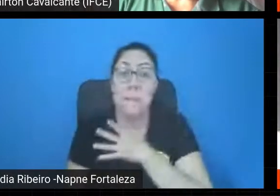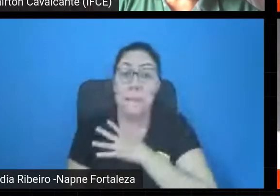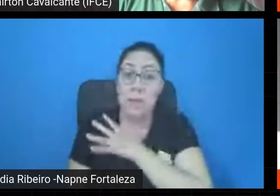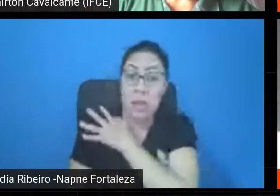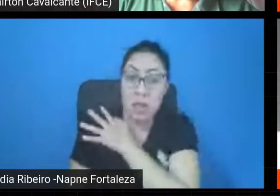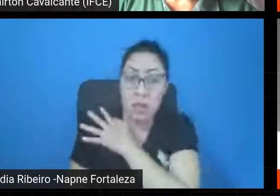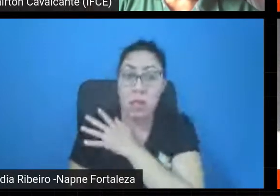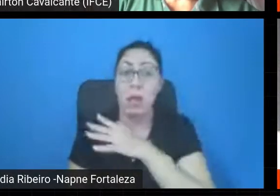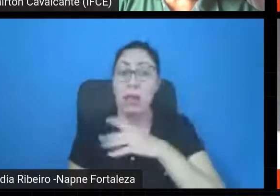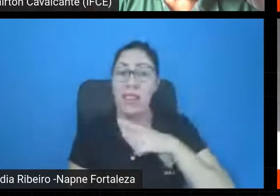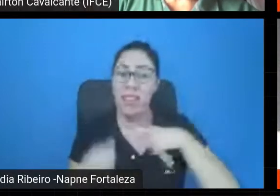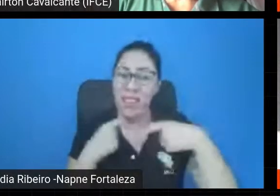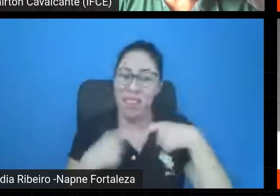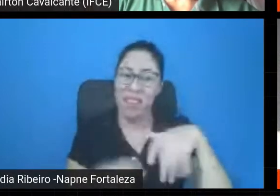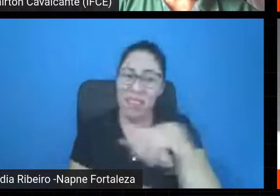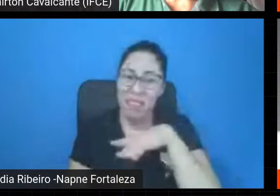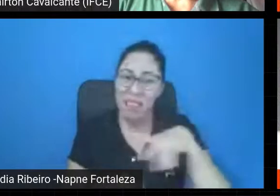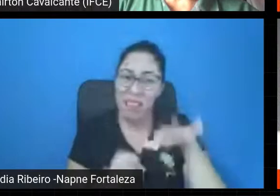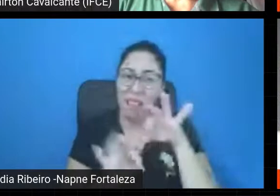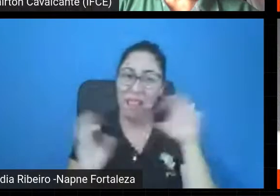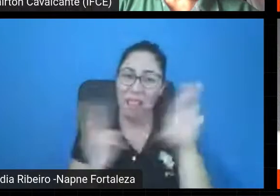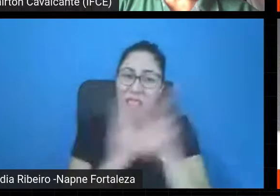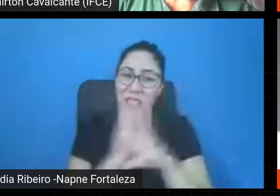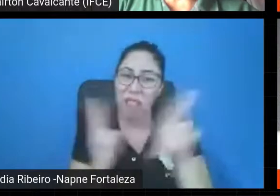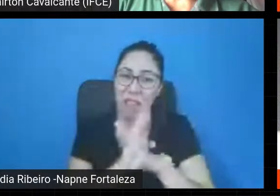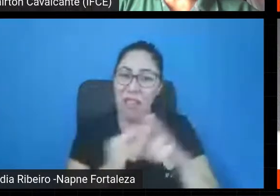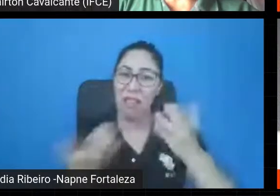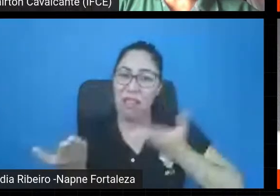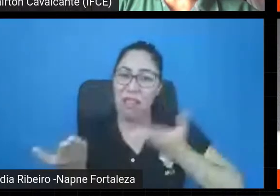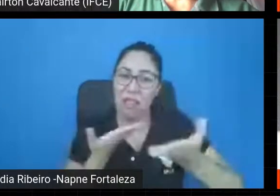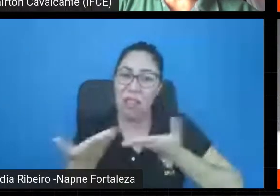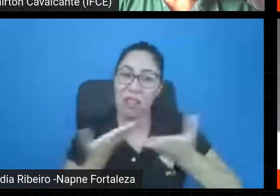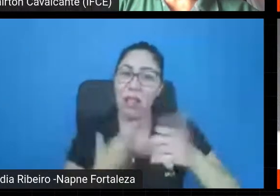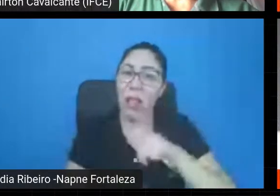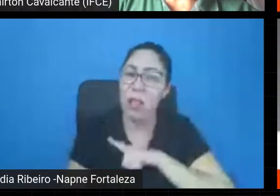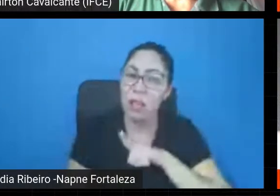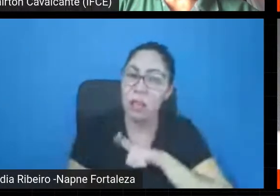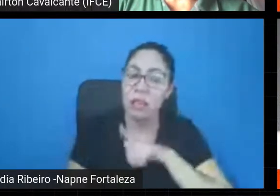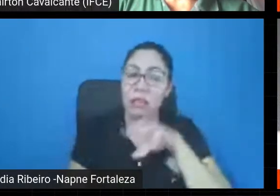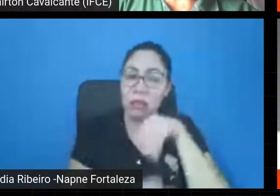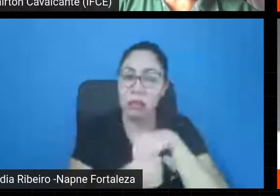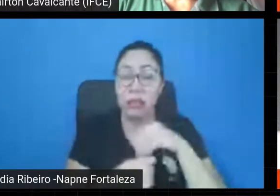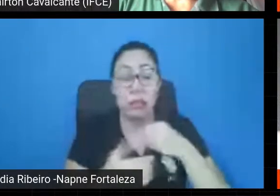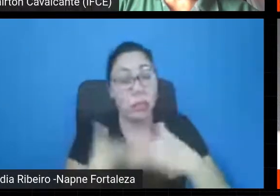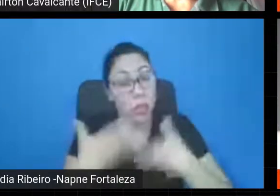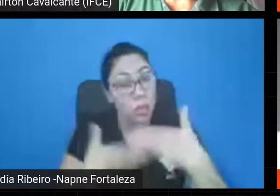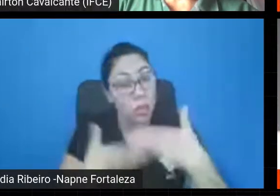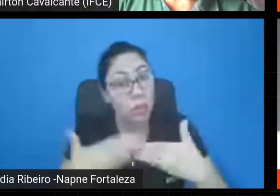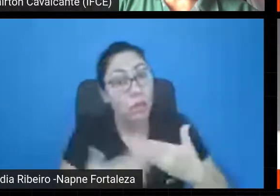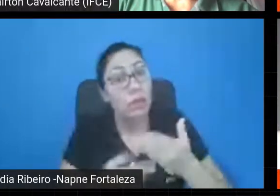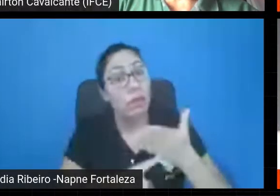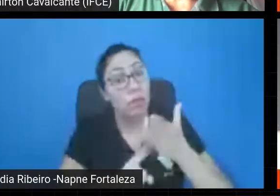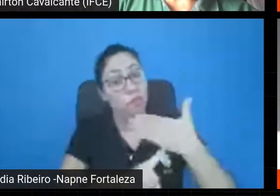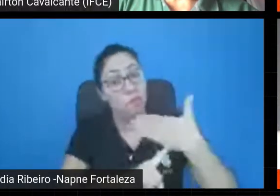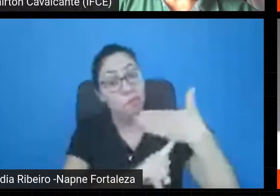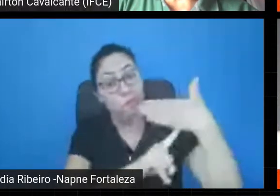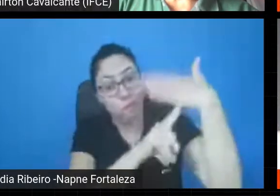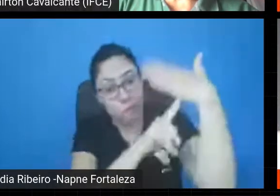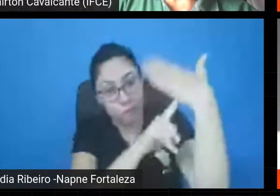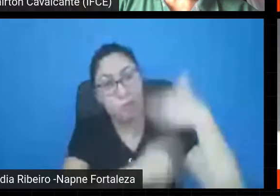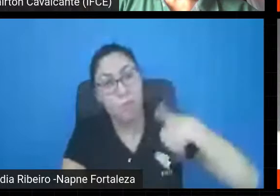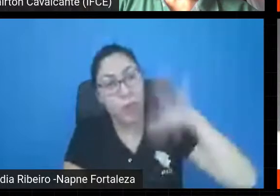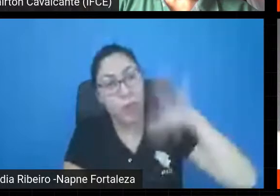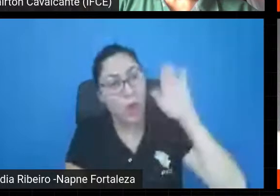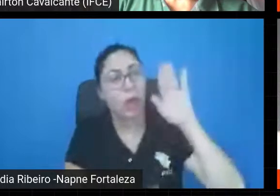muita interação entre instrumentação, desenvolvimento tecnológico de ponta sempre com a